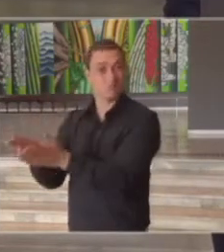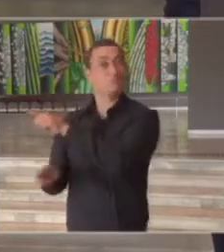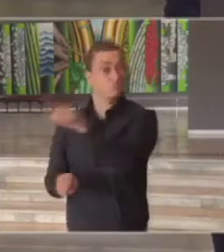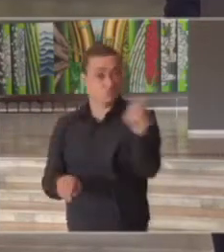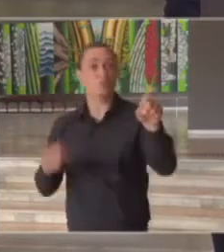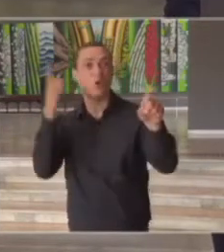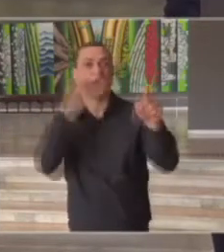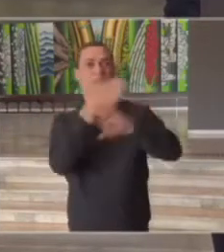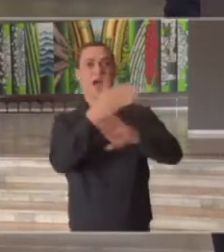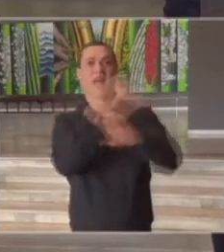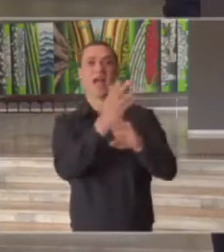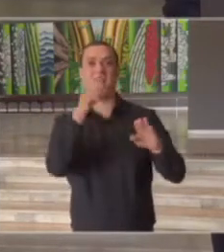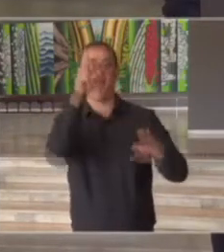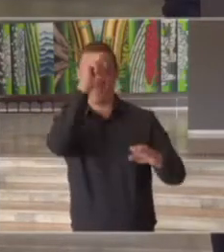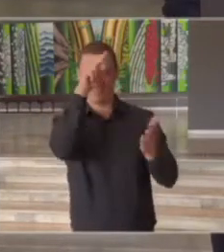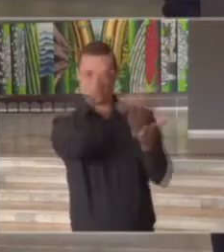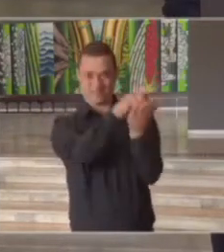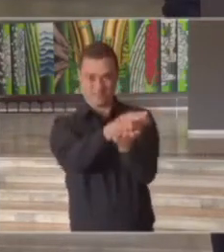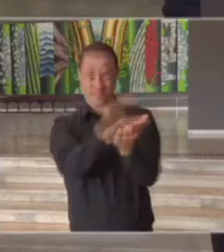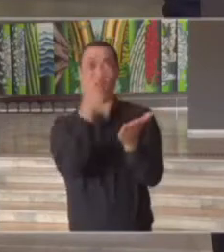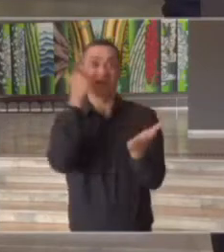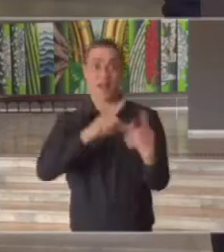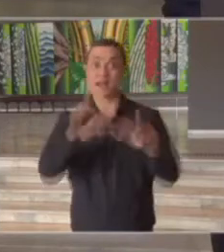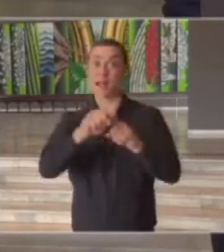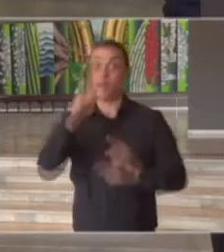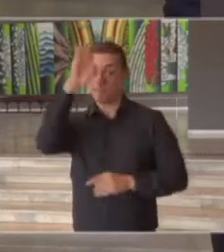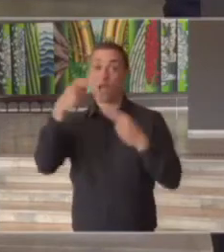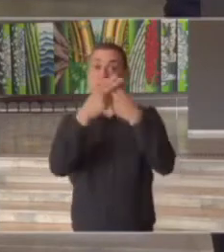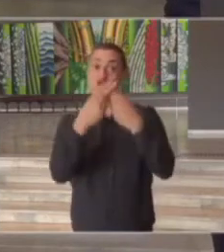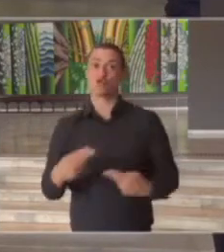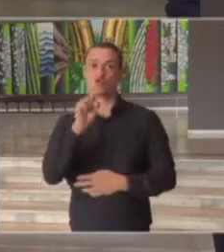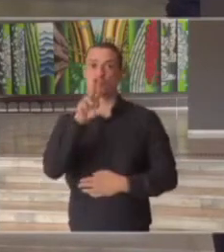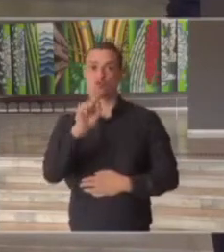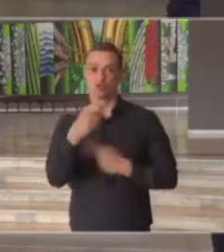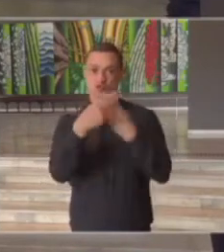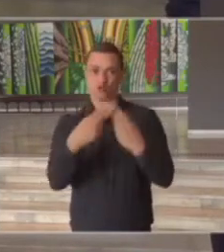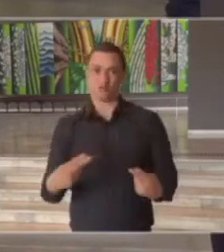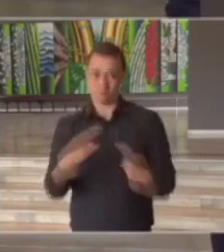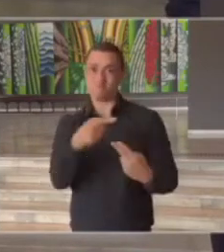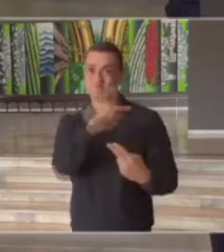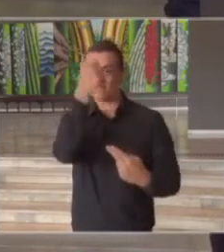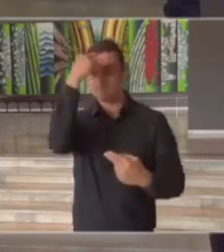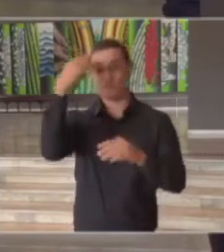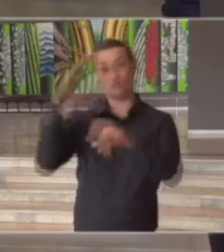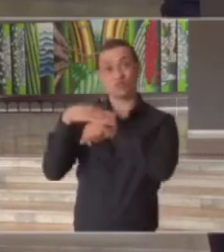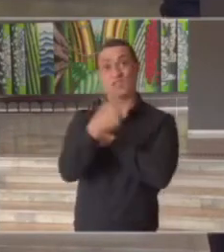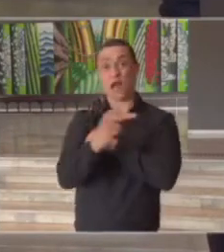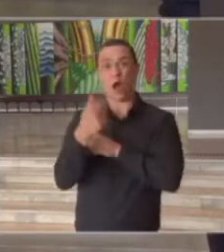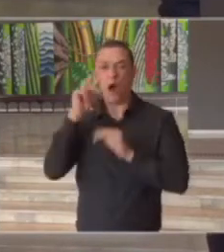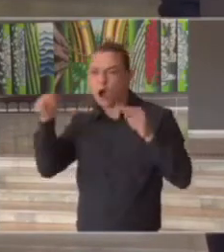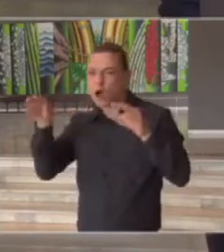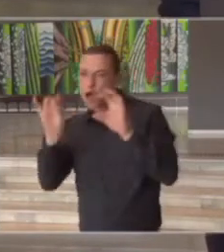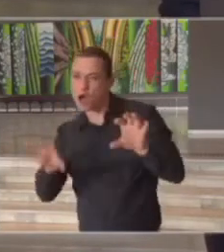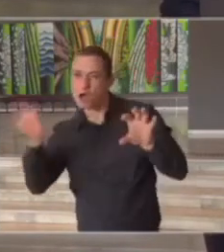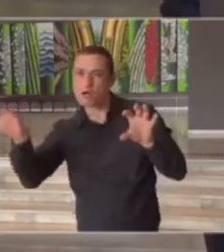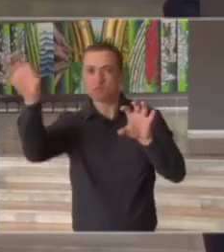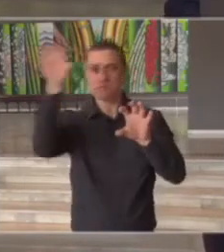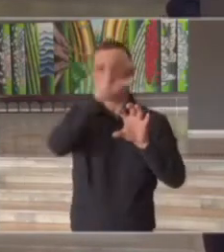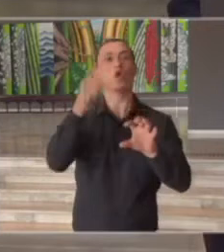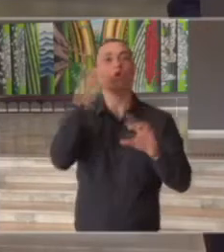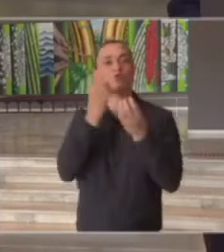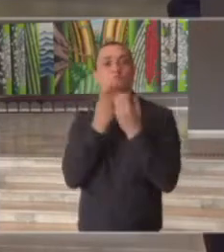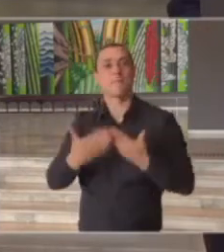acesso a leitos que foi um dos princípios sempre do SUS e com esse olhar regionalizado a gente consegue garantir essa